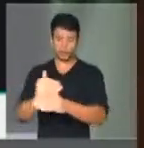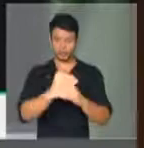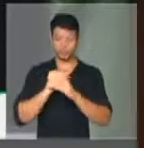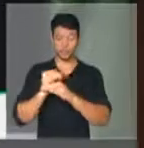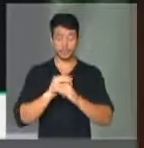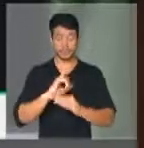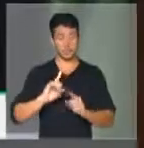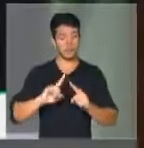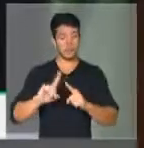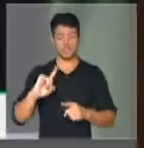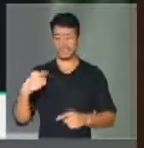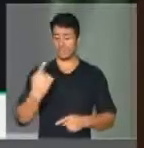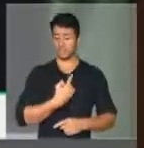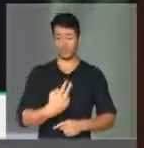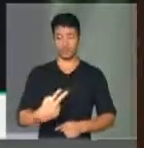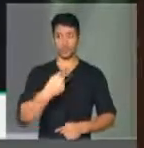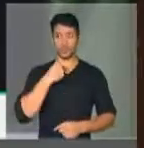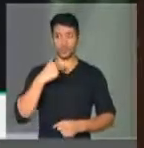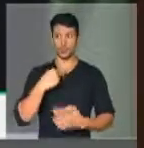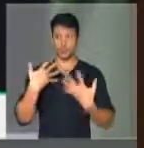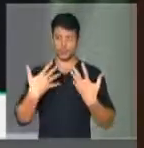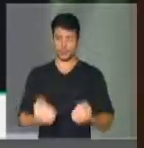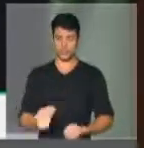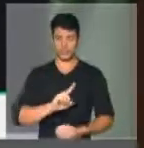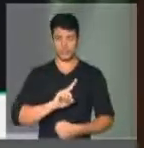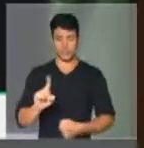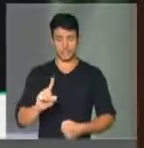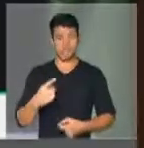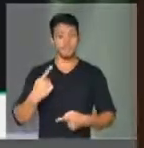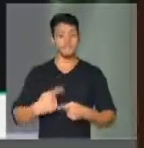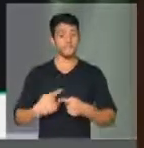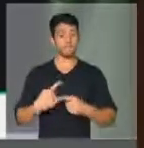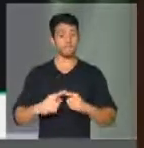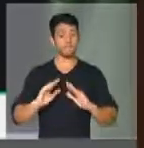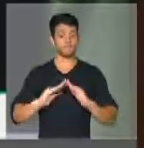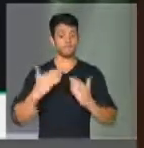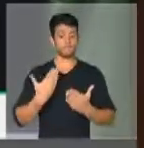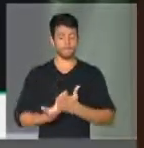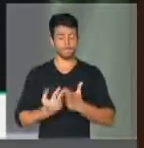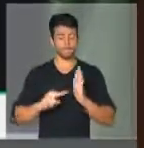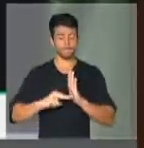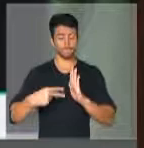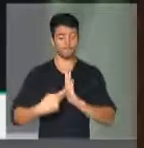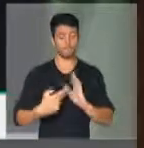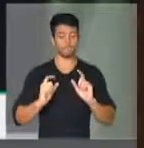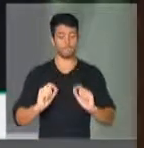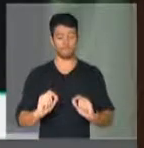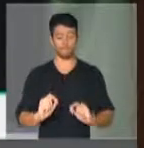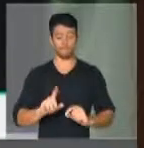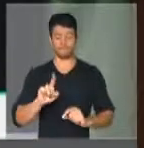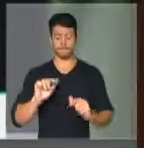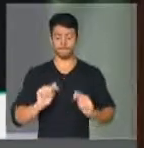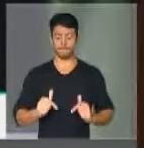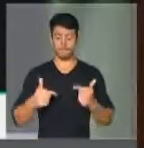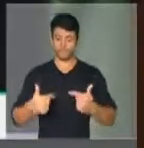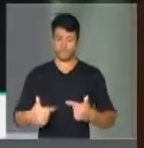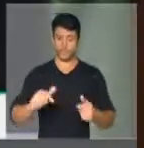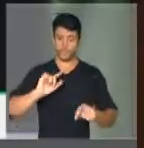qual nós não podemos aceitar. Porque a escola significa uma ação